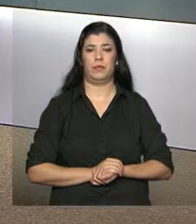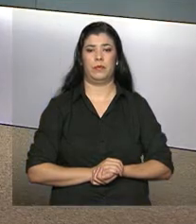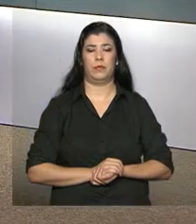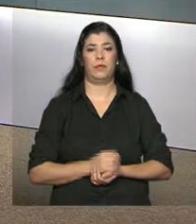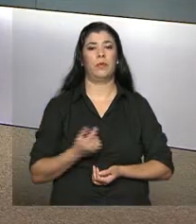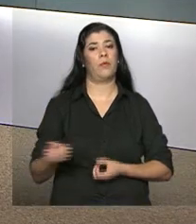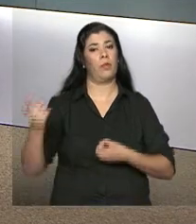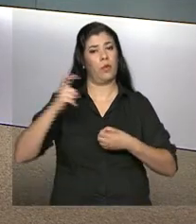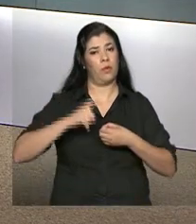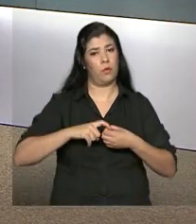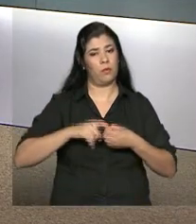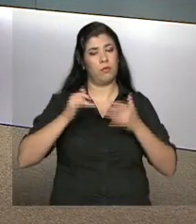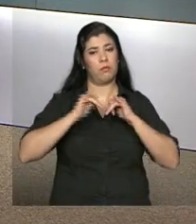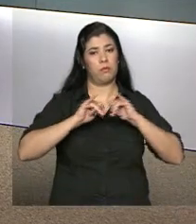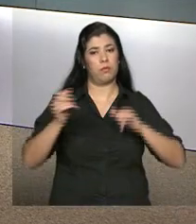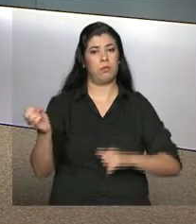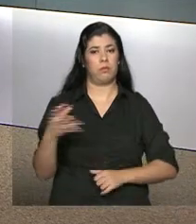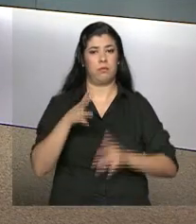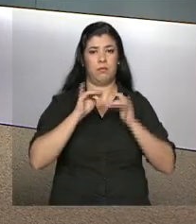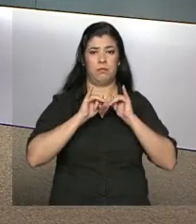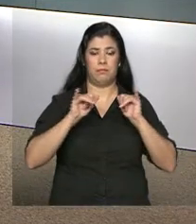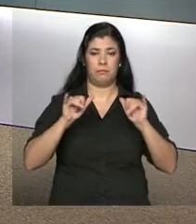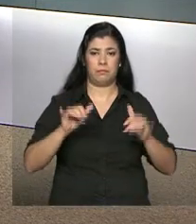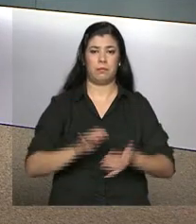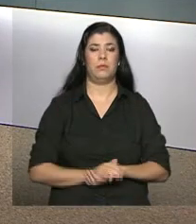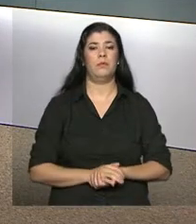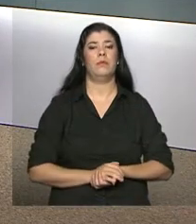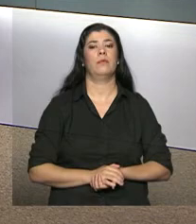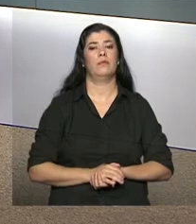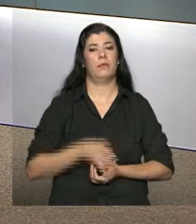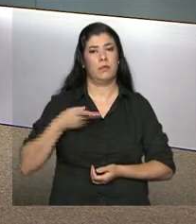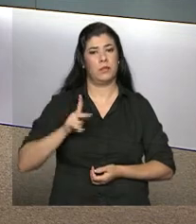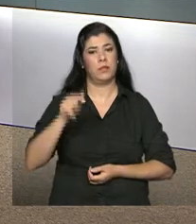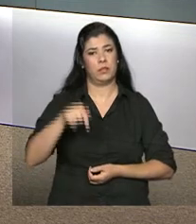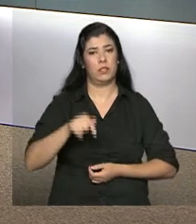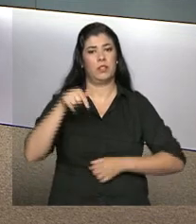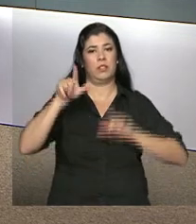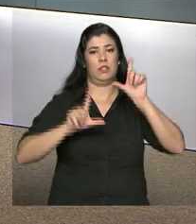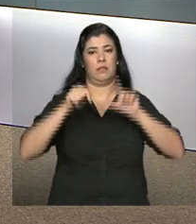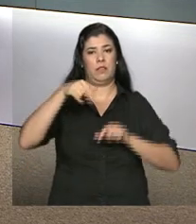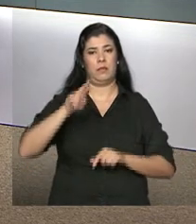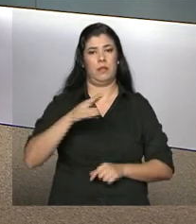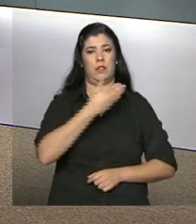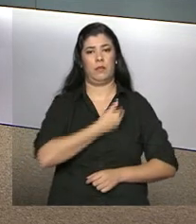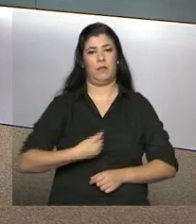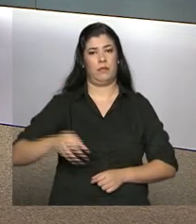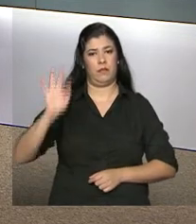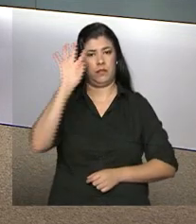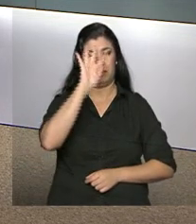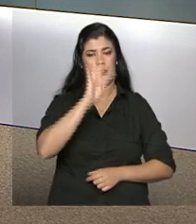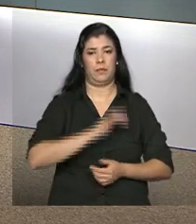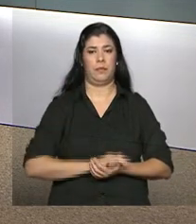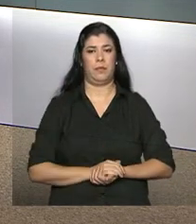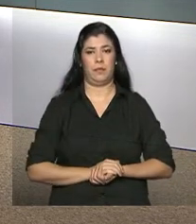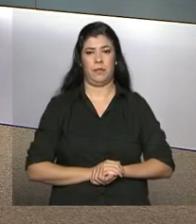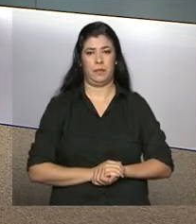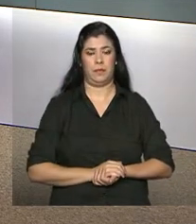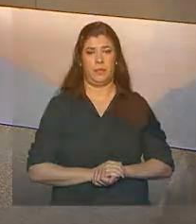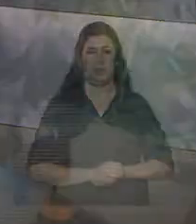E nós podemos voltar a qualquer momento com outras informações. Continue com a gente, NBR e a TV do Governo Federal.